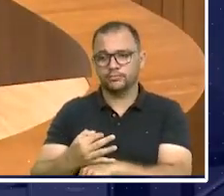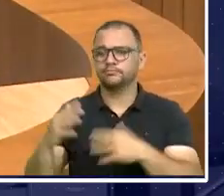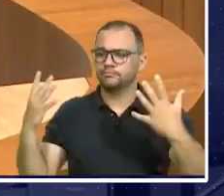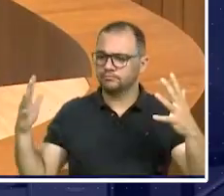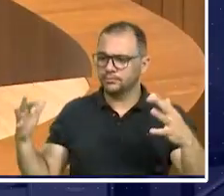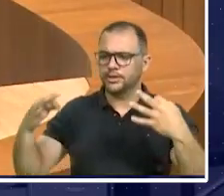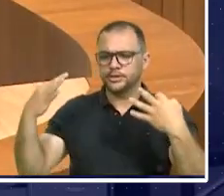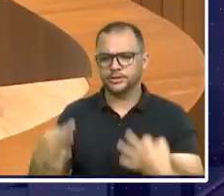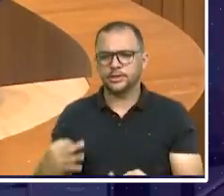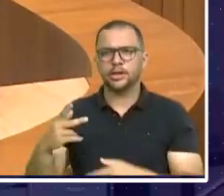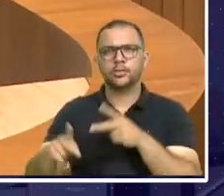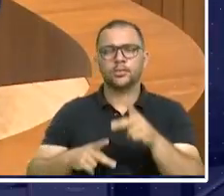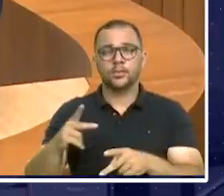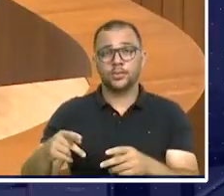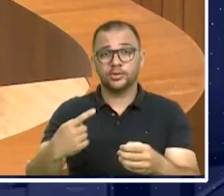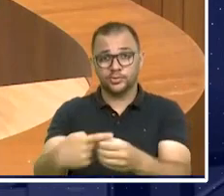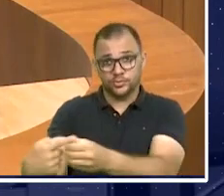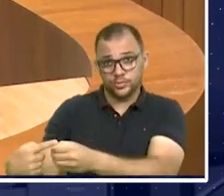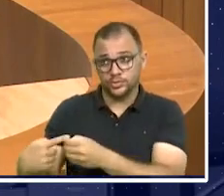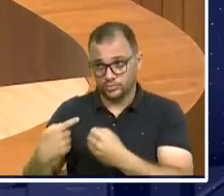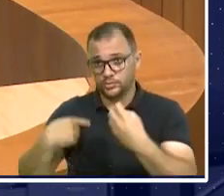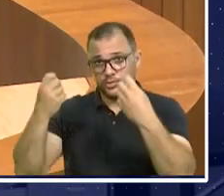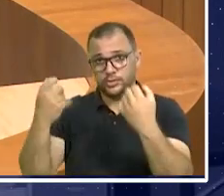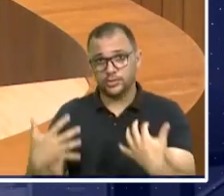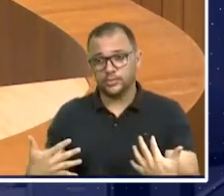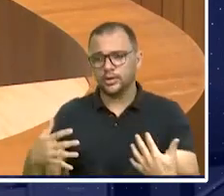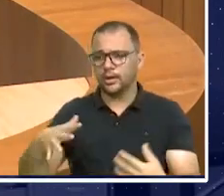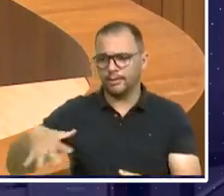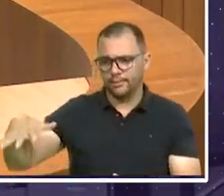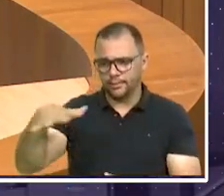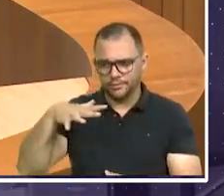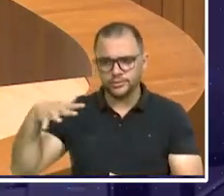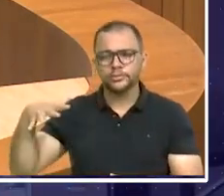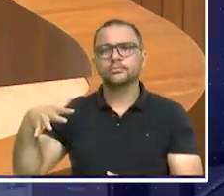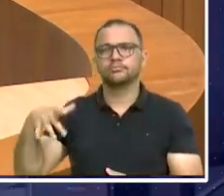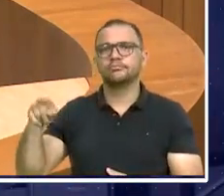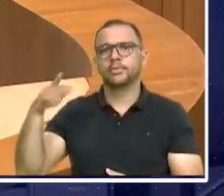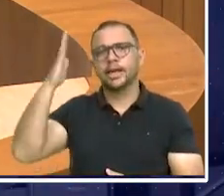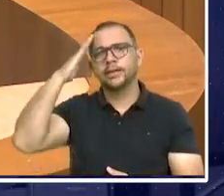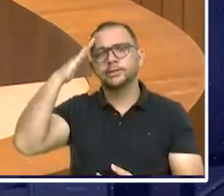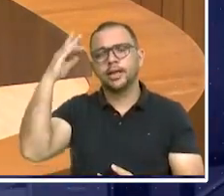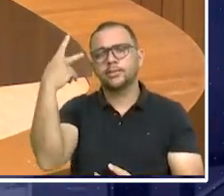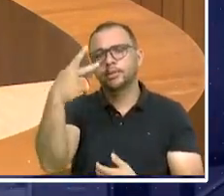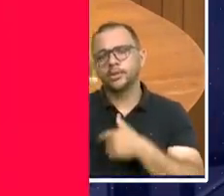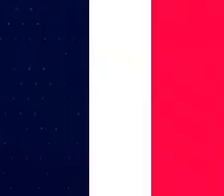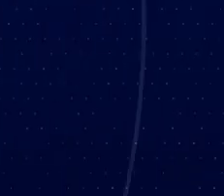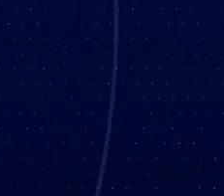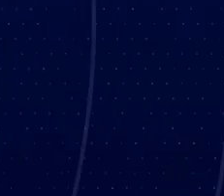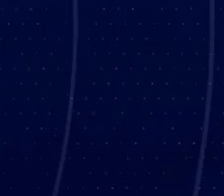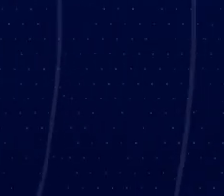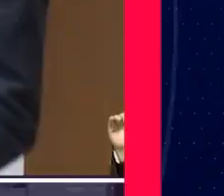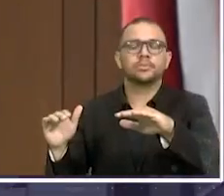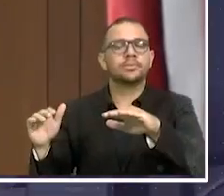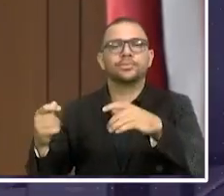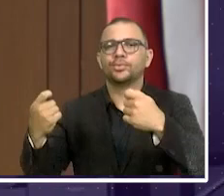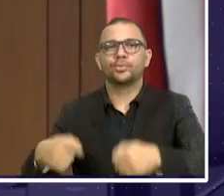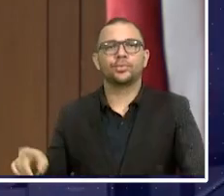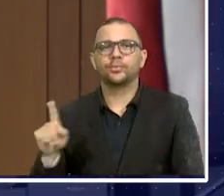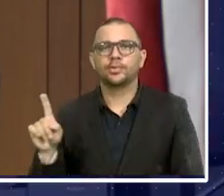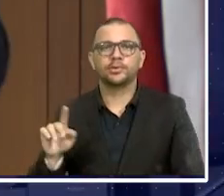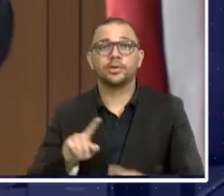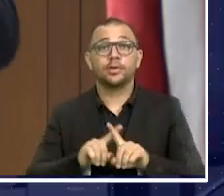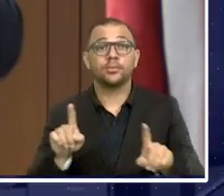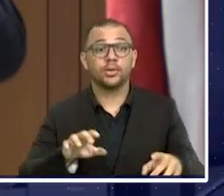o Elton afirmou que uma das reivindicações da categoria é a falta de espaço para fazer a travessia durante as atividades. E ainda durante os